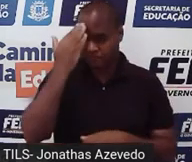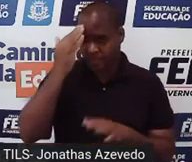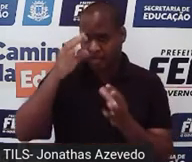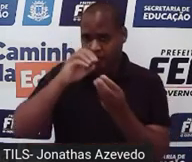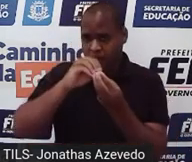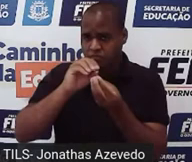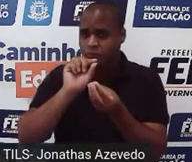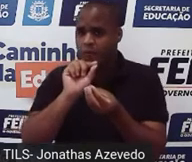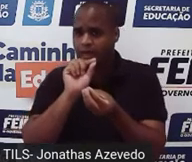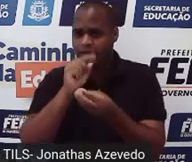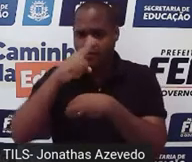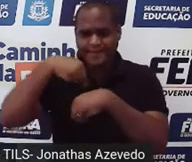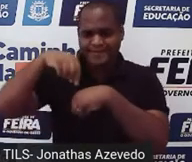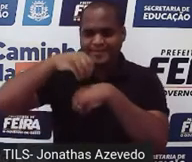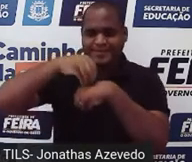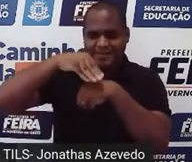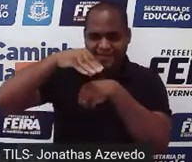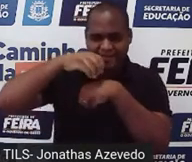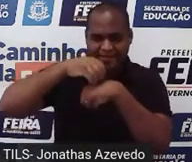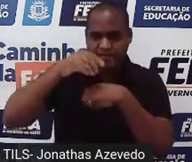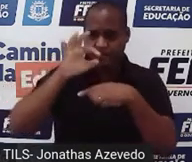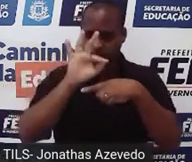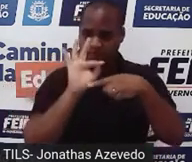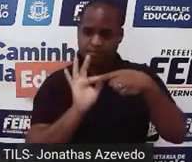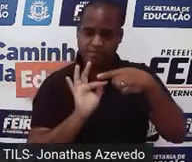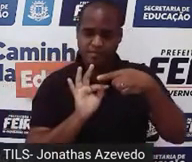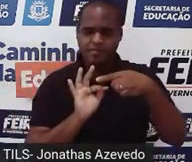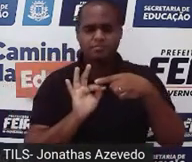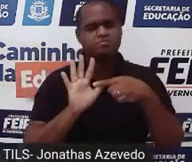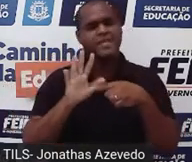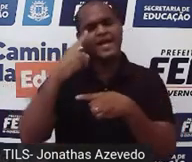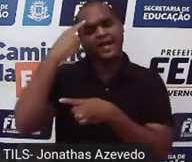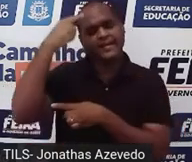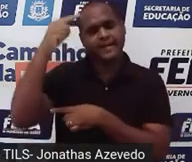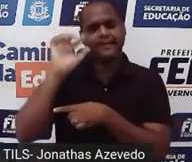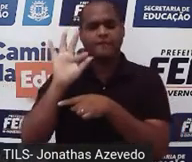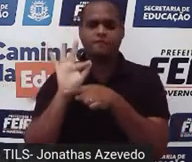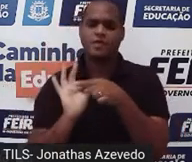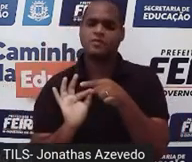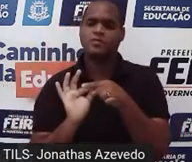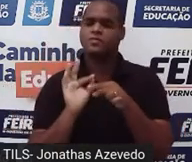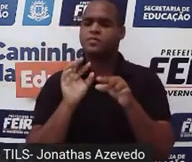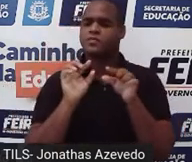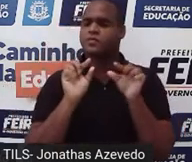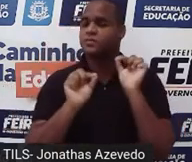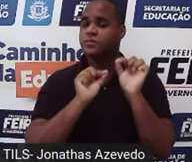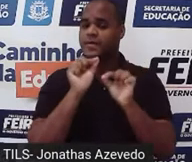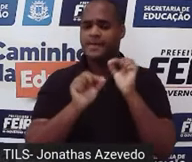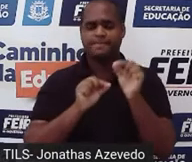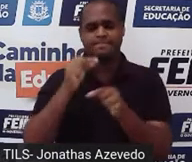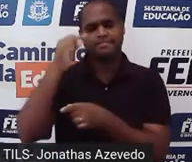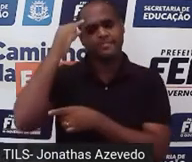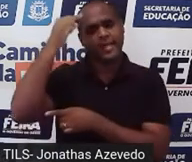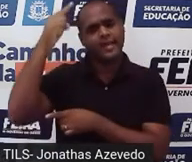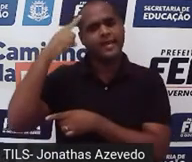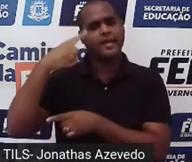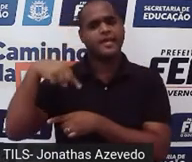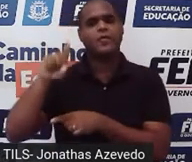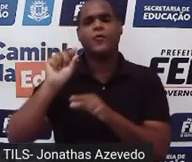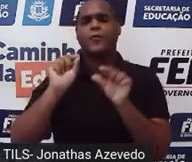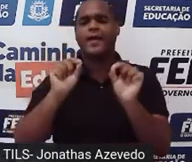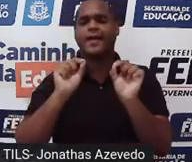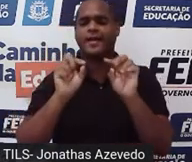o que a gente trouxe sobre fração, né? Essa ideia, essas ideias sobre as frações.